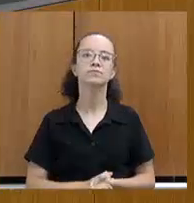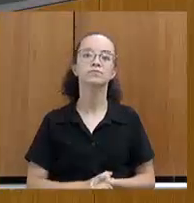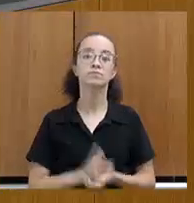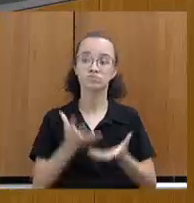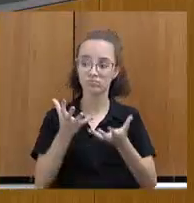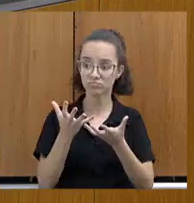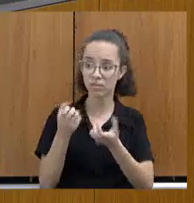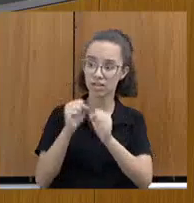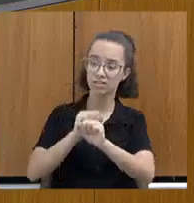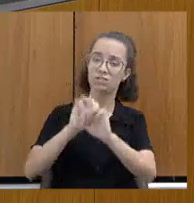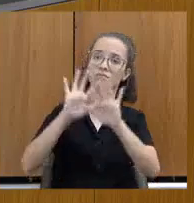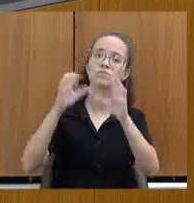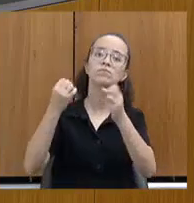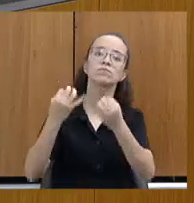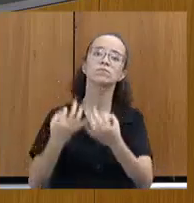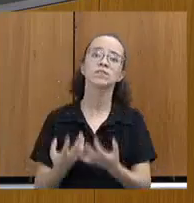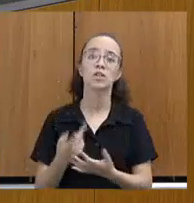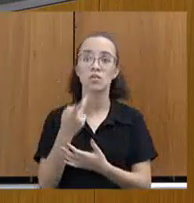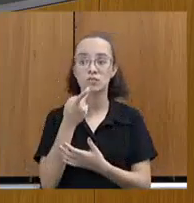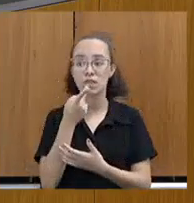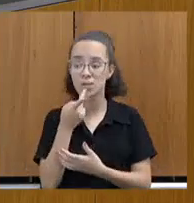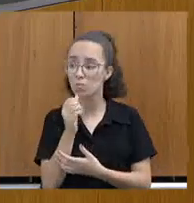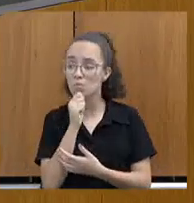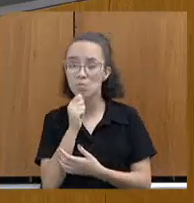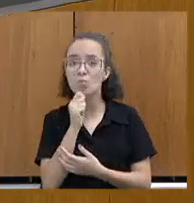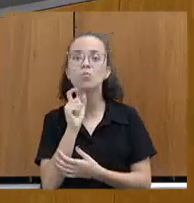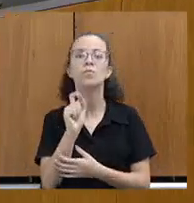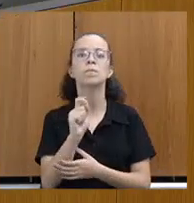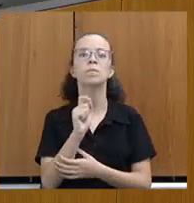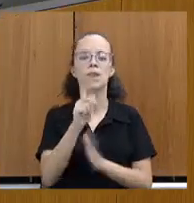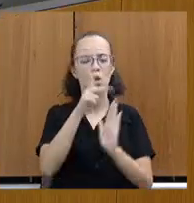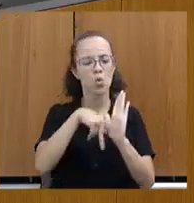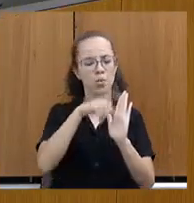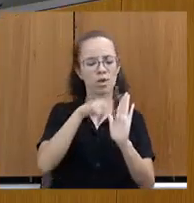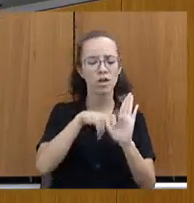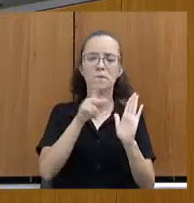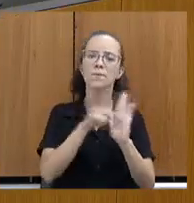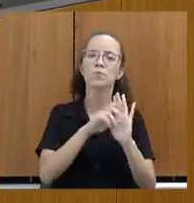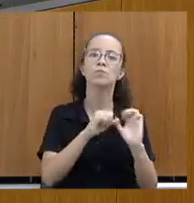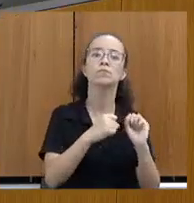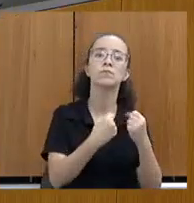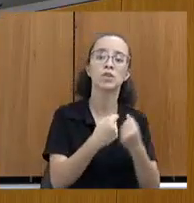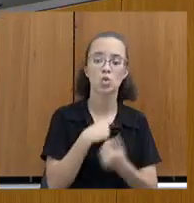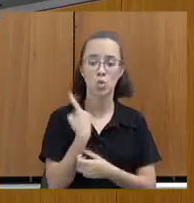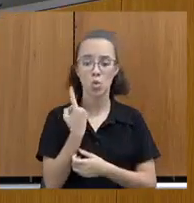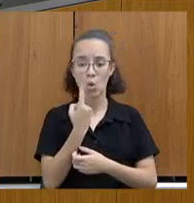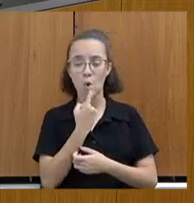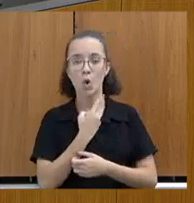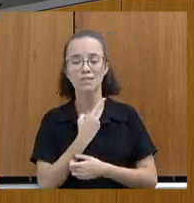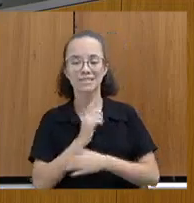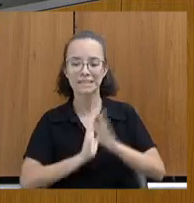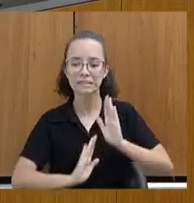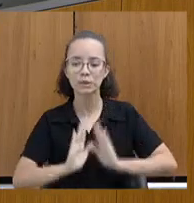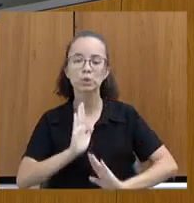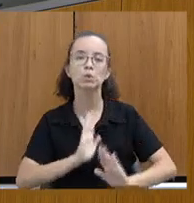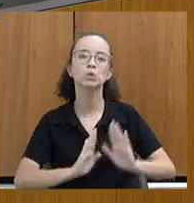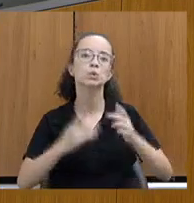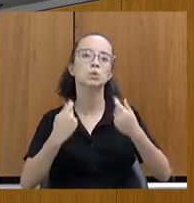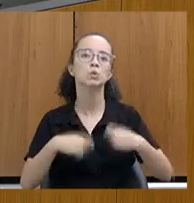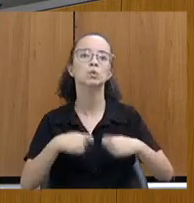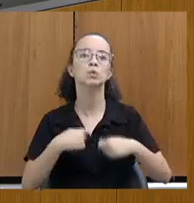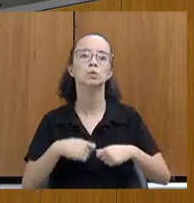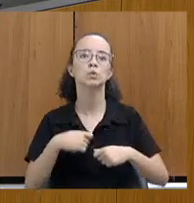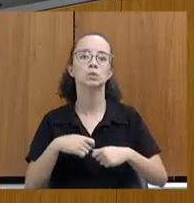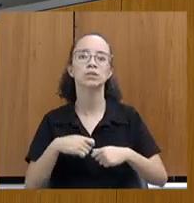queria esclarecer uma coisa que eu não falei, é que todos esses programas de proteção a gente trata muito cuidadosamente, por isso a gente só